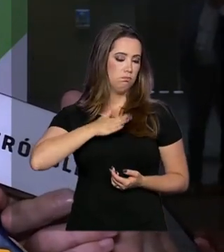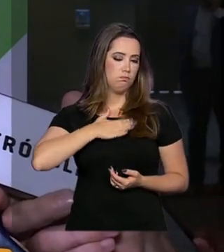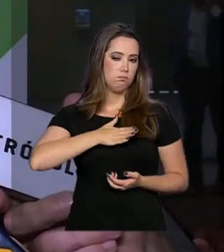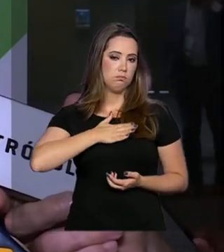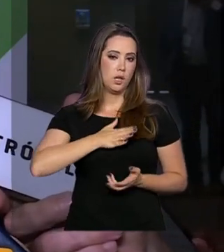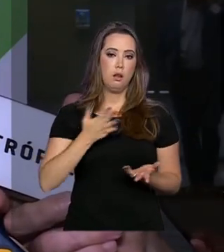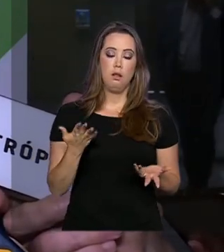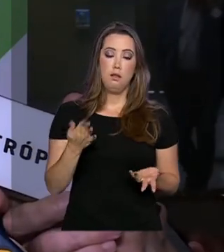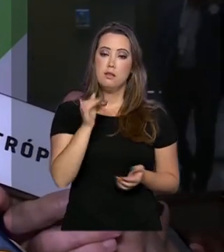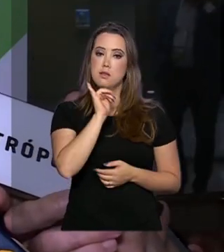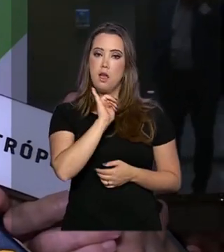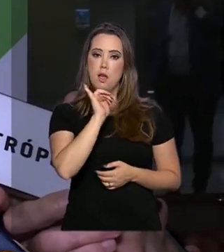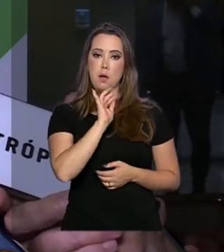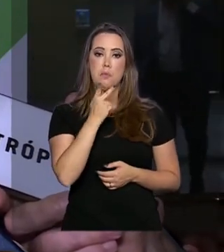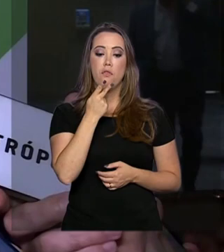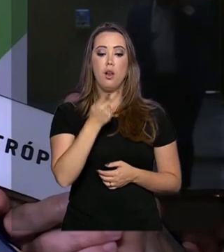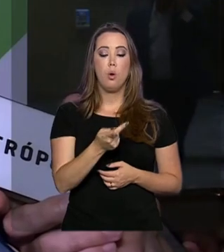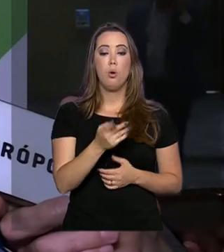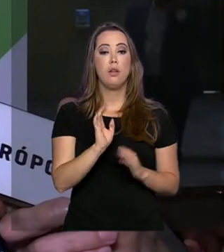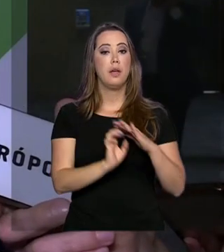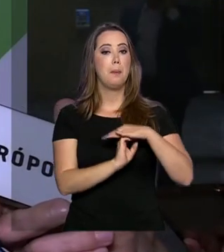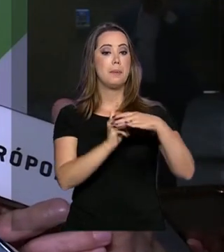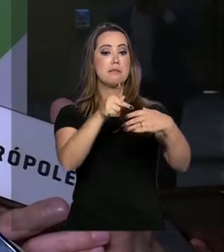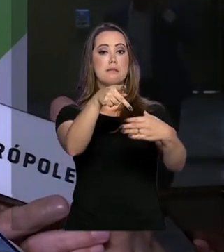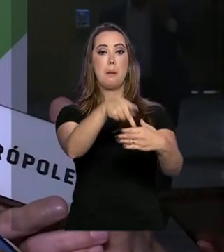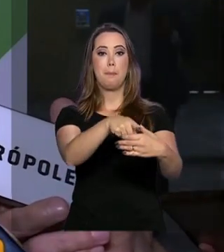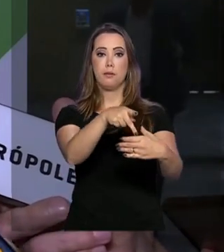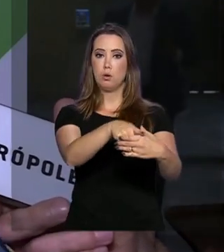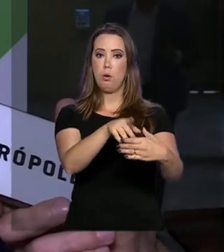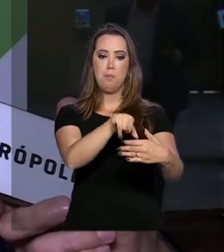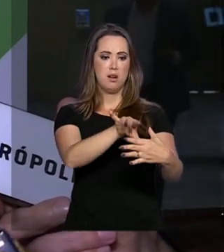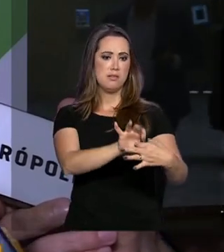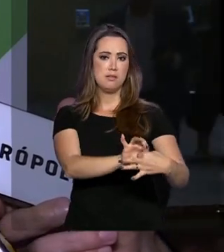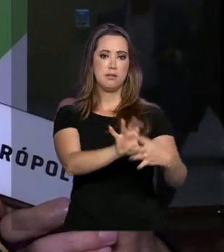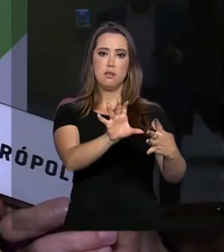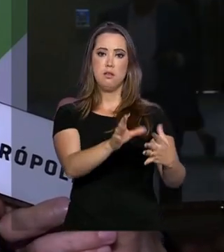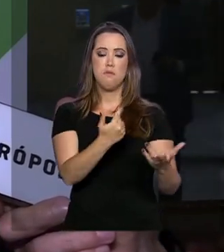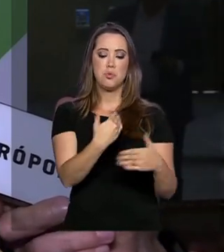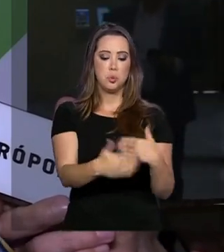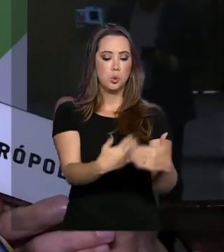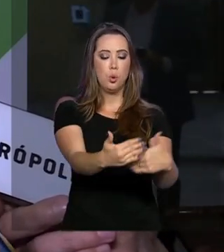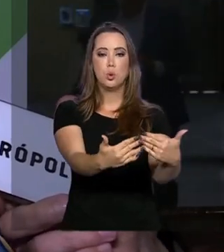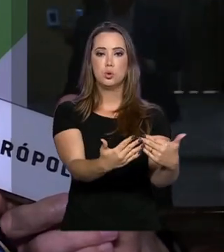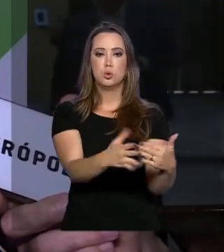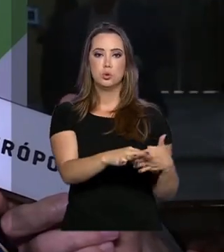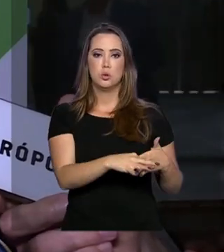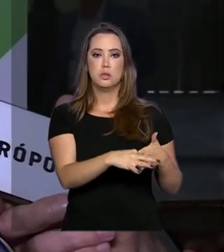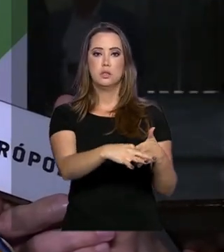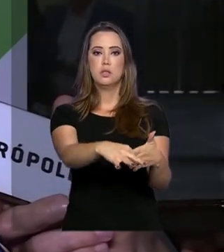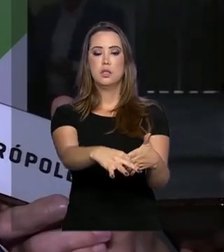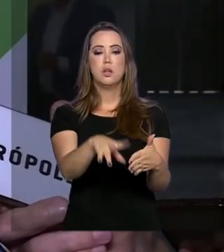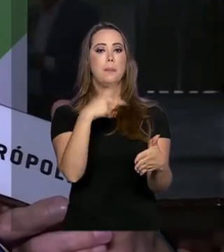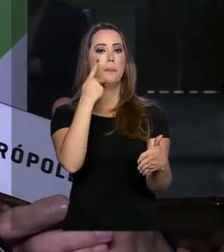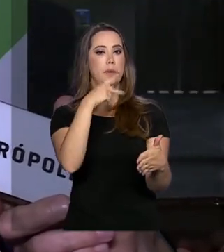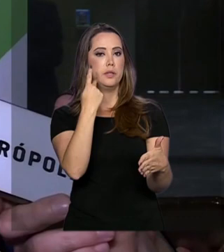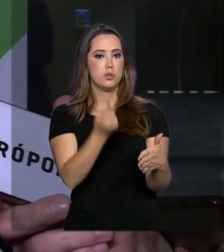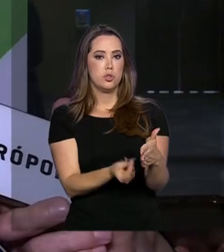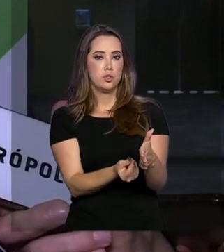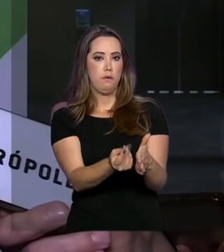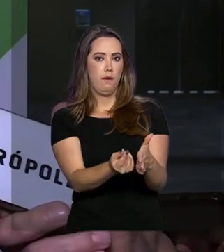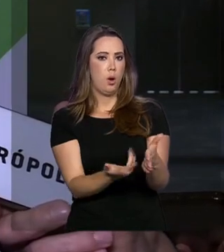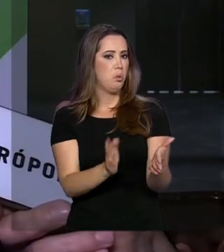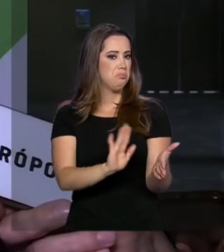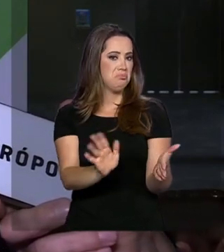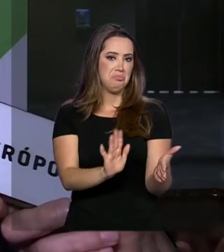por exemplo, que a Petrobras tem total liberdade, a Petrobras vai continuar conduzindo a sua política de preço como